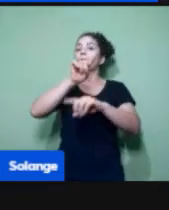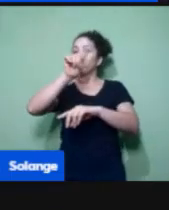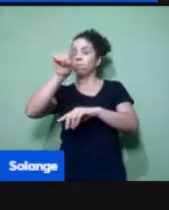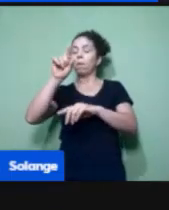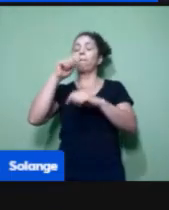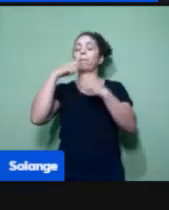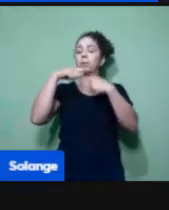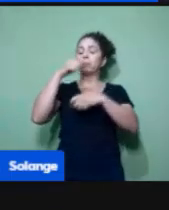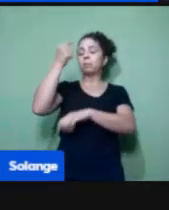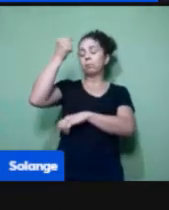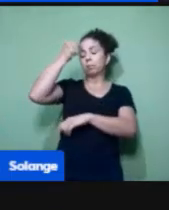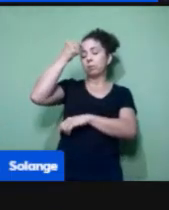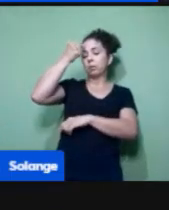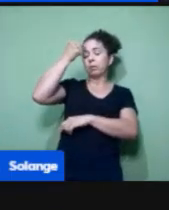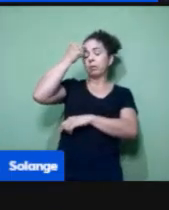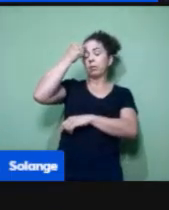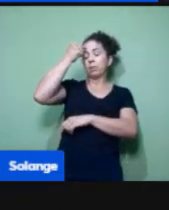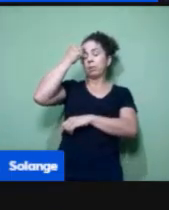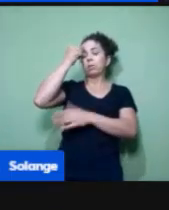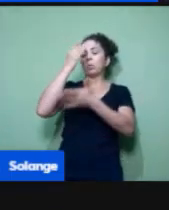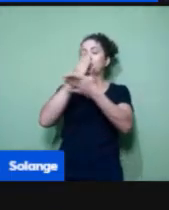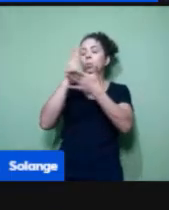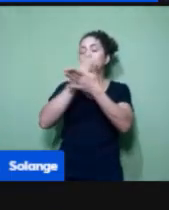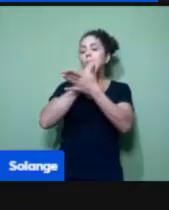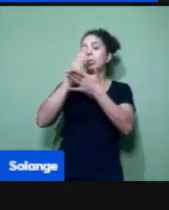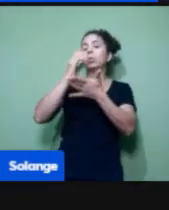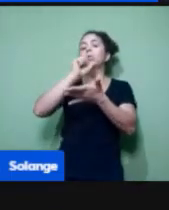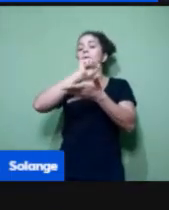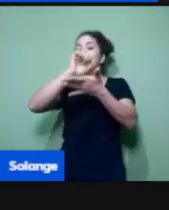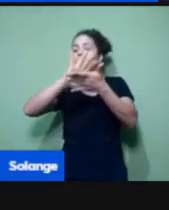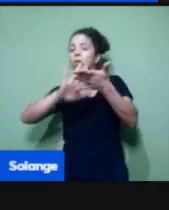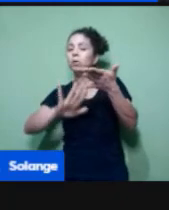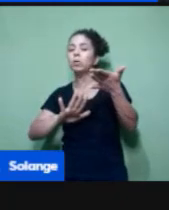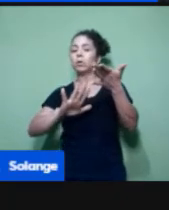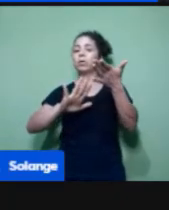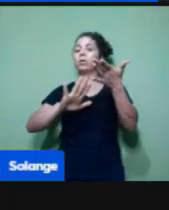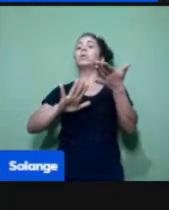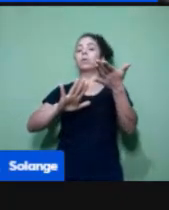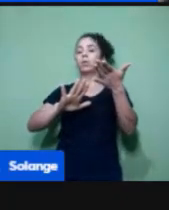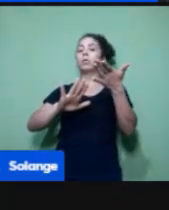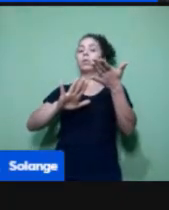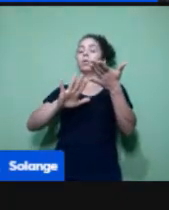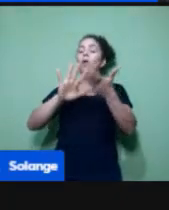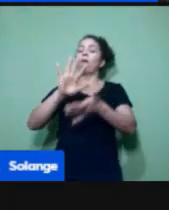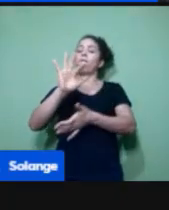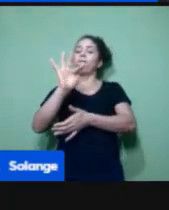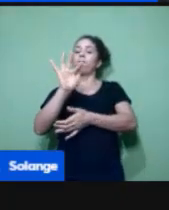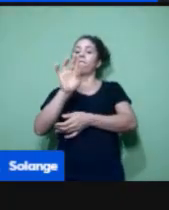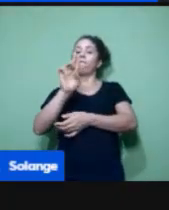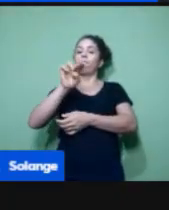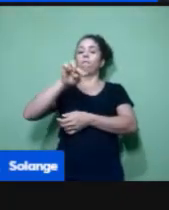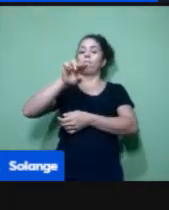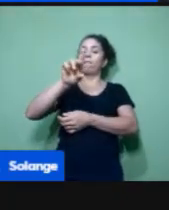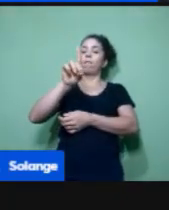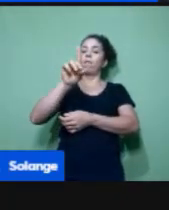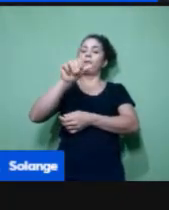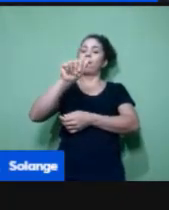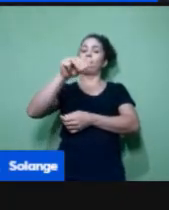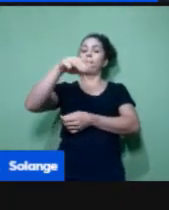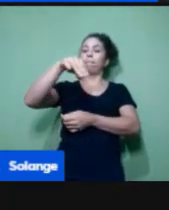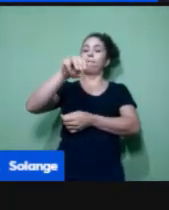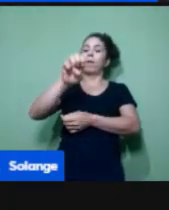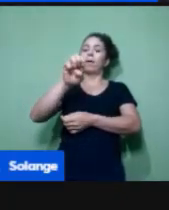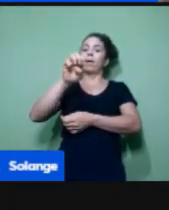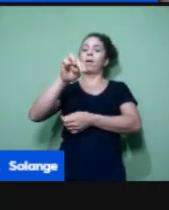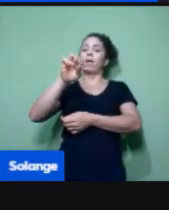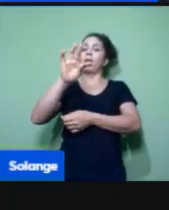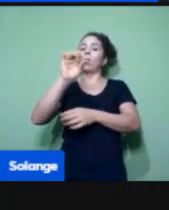em algumas atividades ou alguns fundamentos, algum trabalho de fundamento esportivo que não haja contato nesse momento, tá bom?